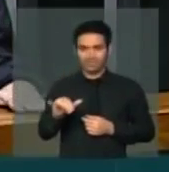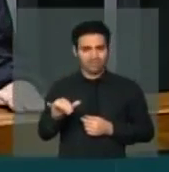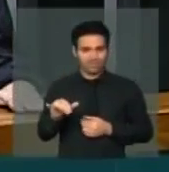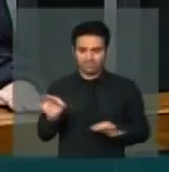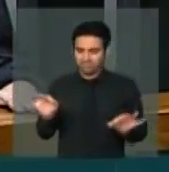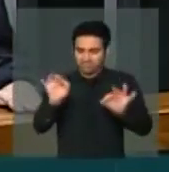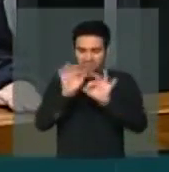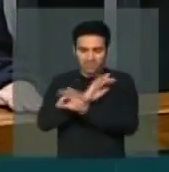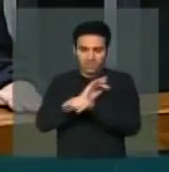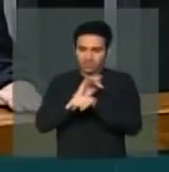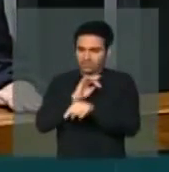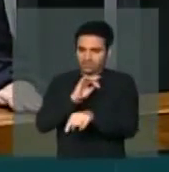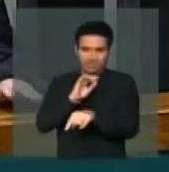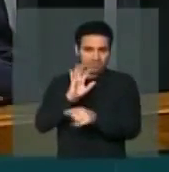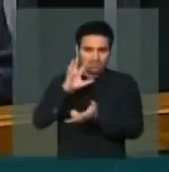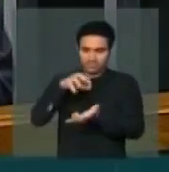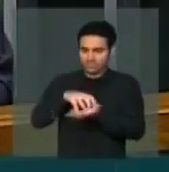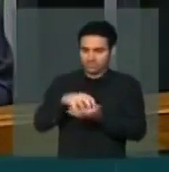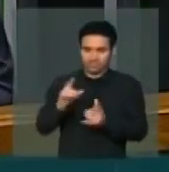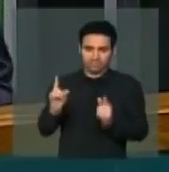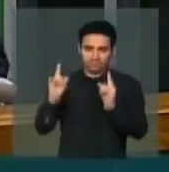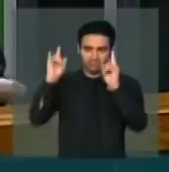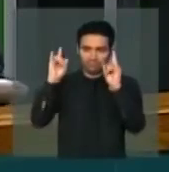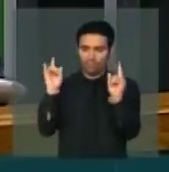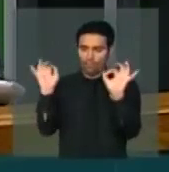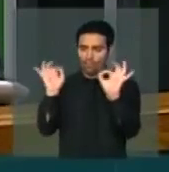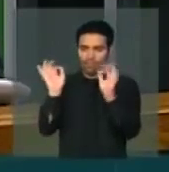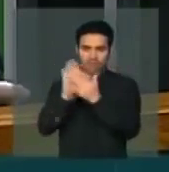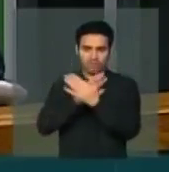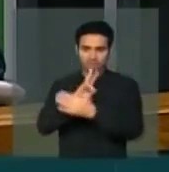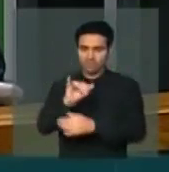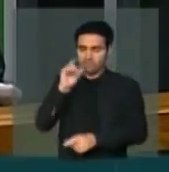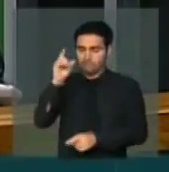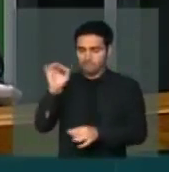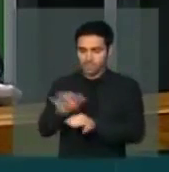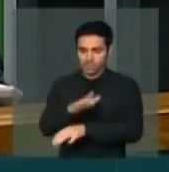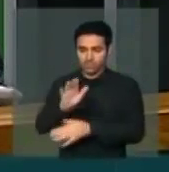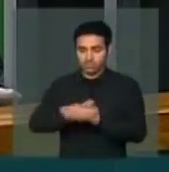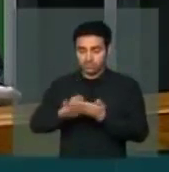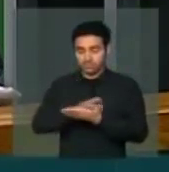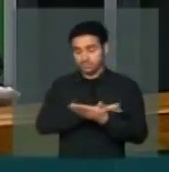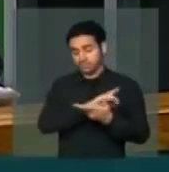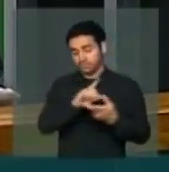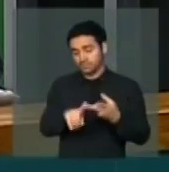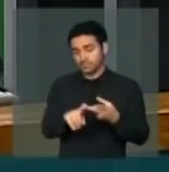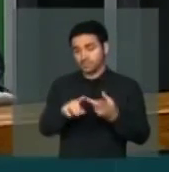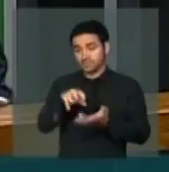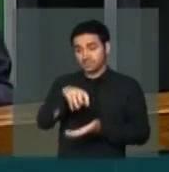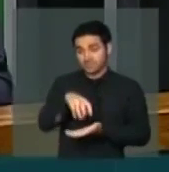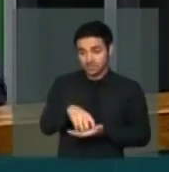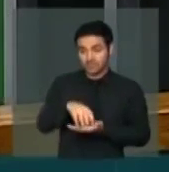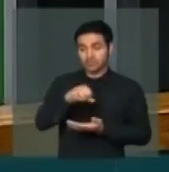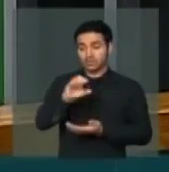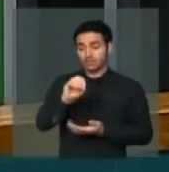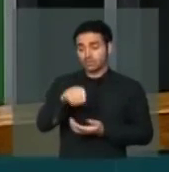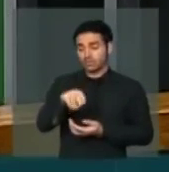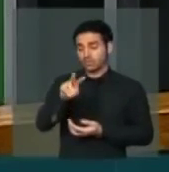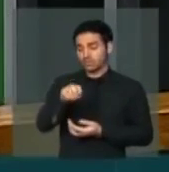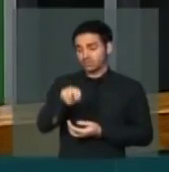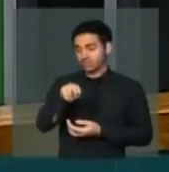centro de convenções. Além do mais, esse centro de convenções, salvo o melhor juízo,